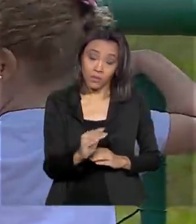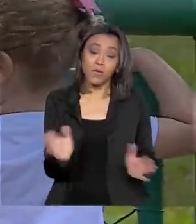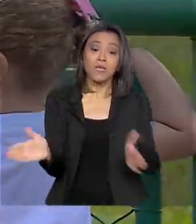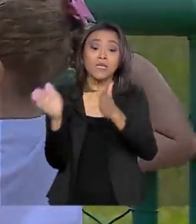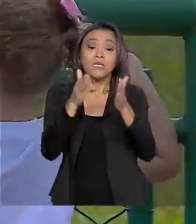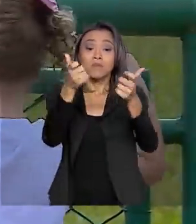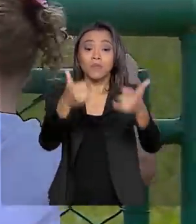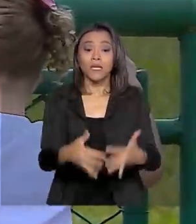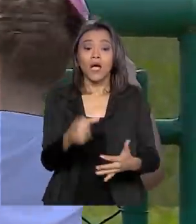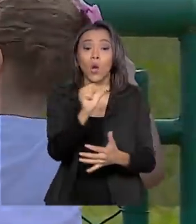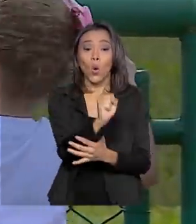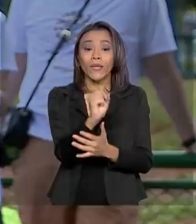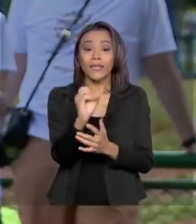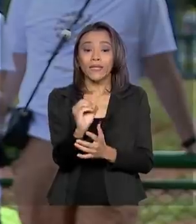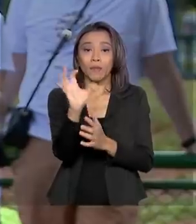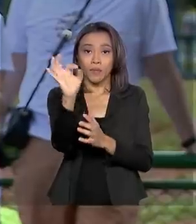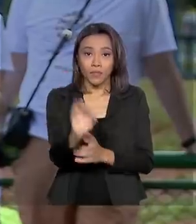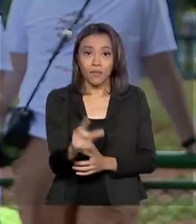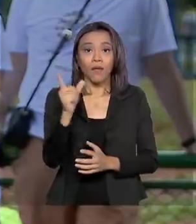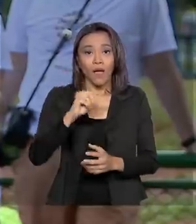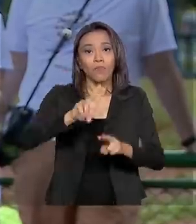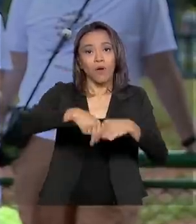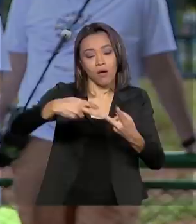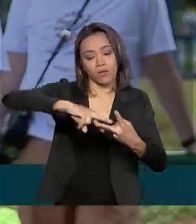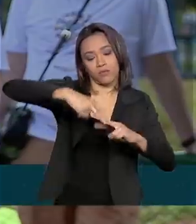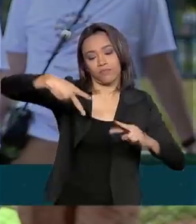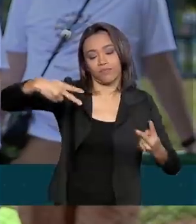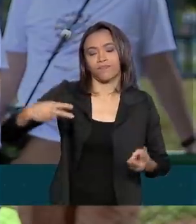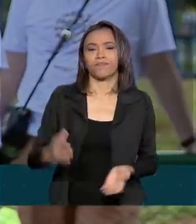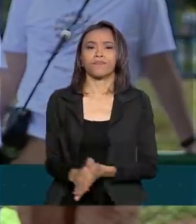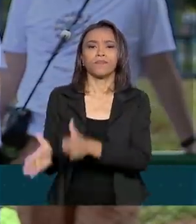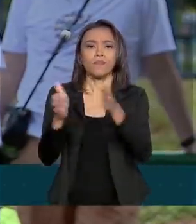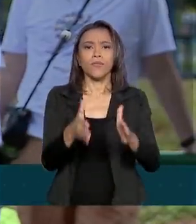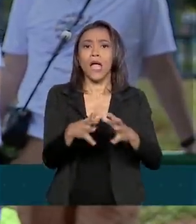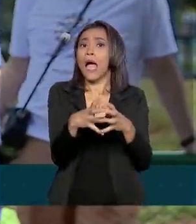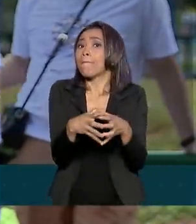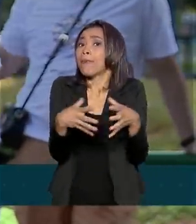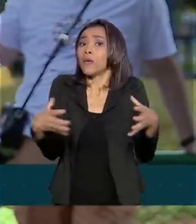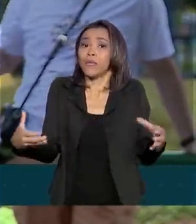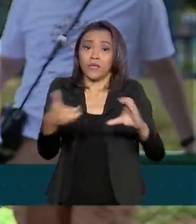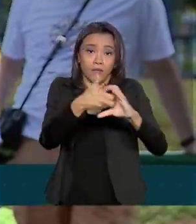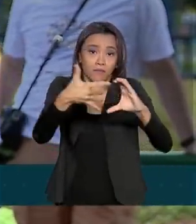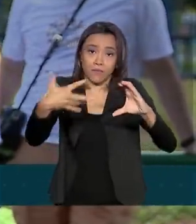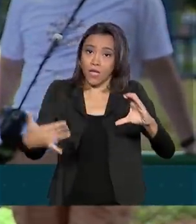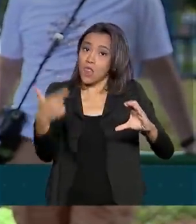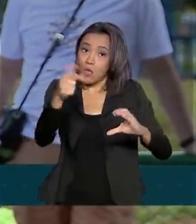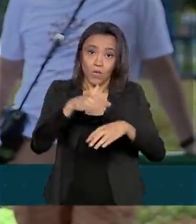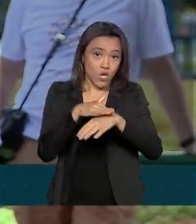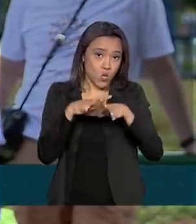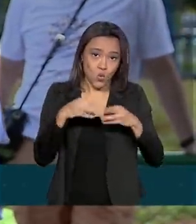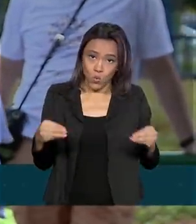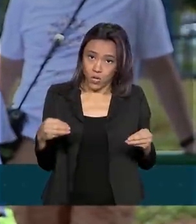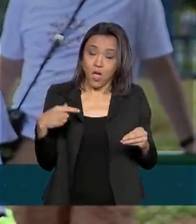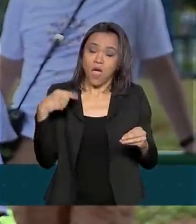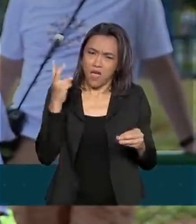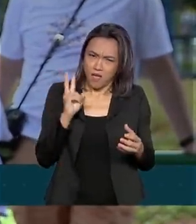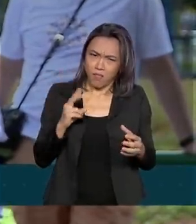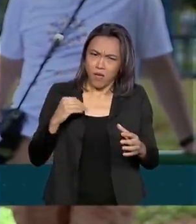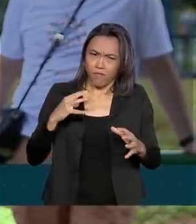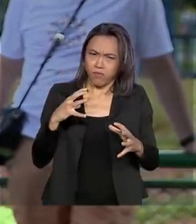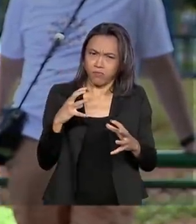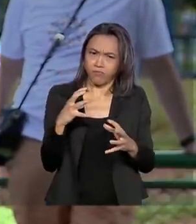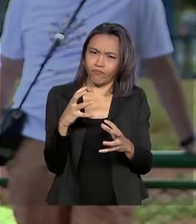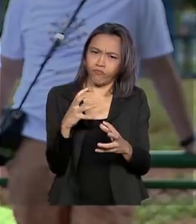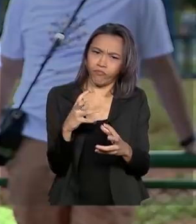% tem causa genética. A maioria das doenças raras não tem cura. Em geral, são crônicas progressivas e degenerativas